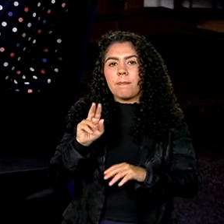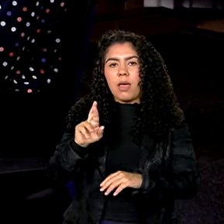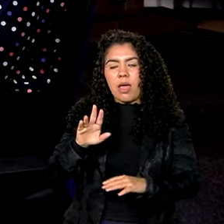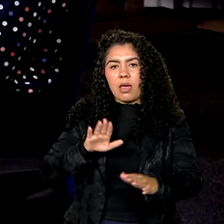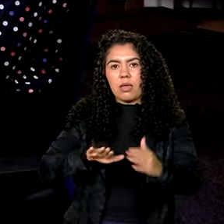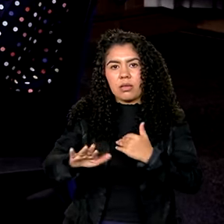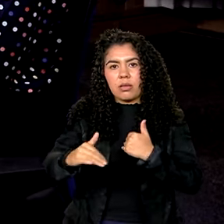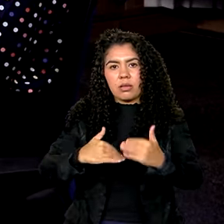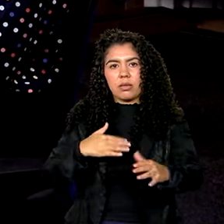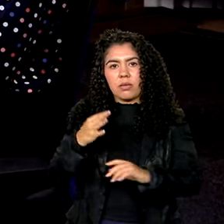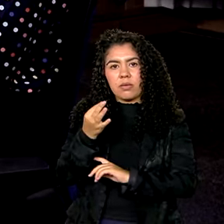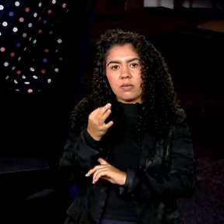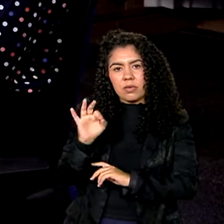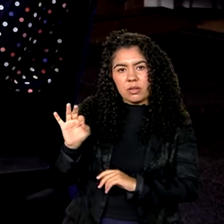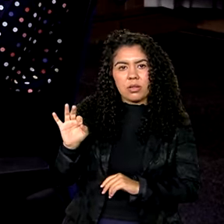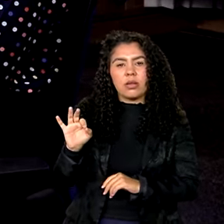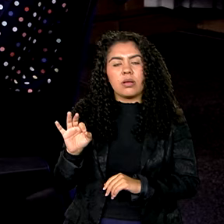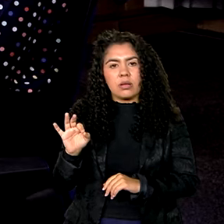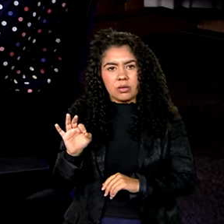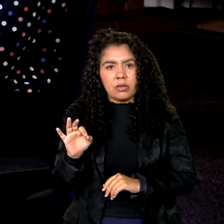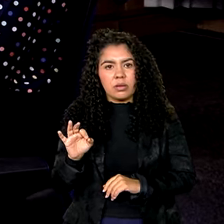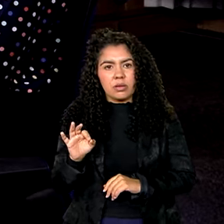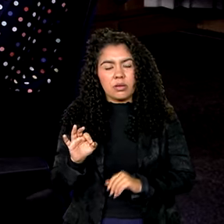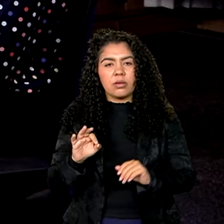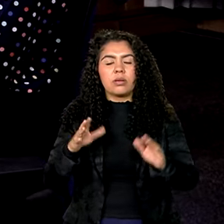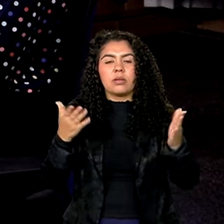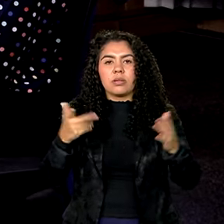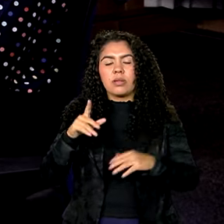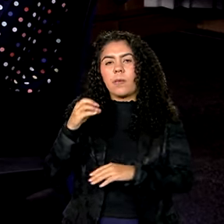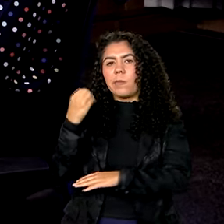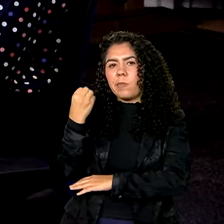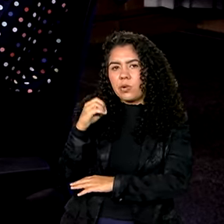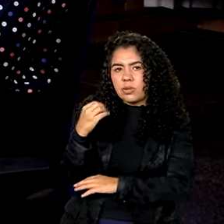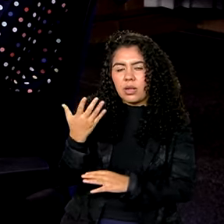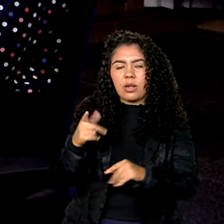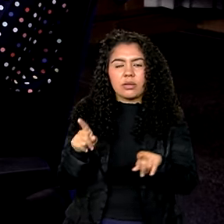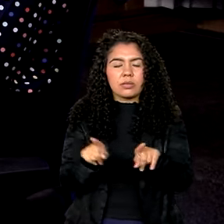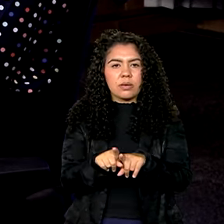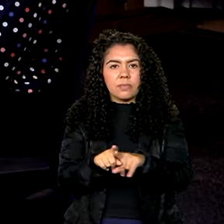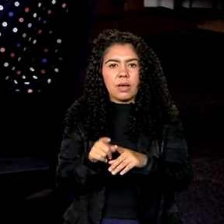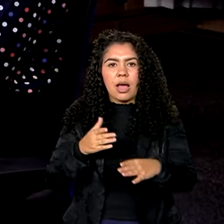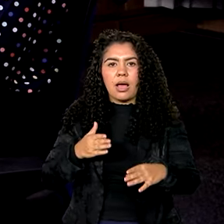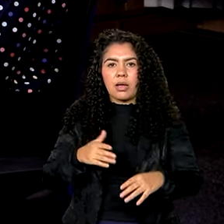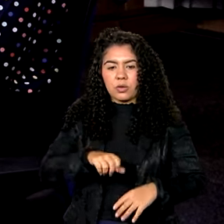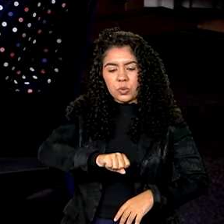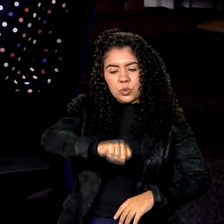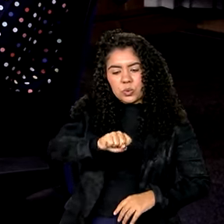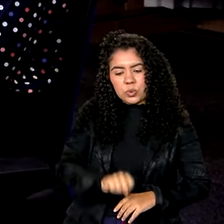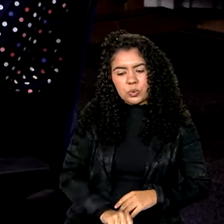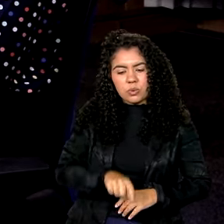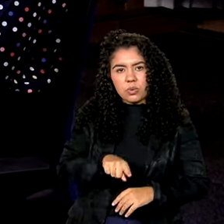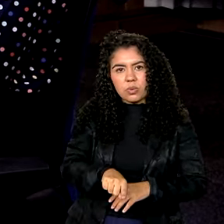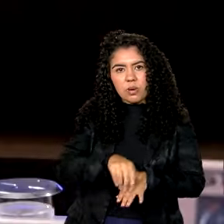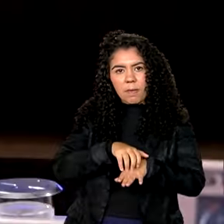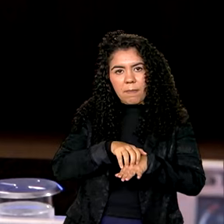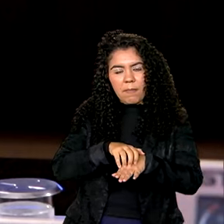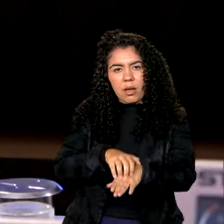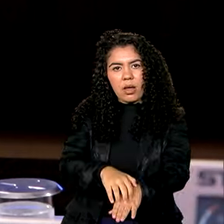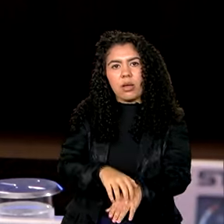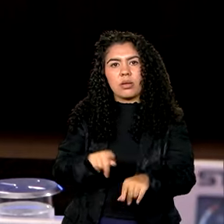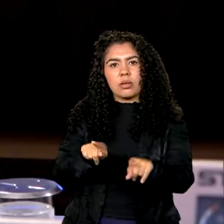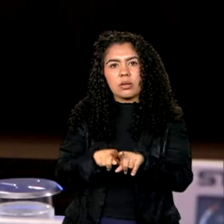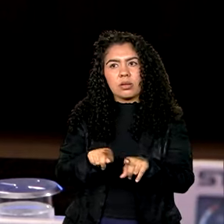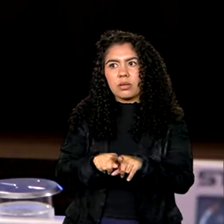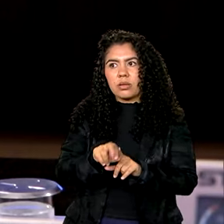122, ou seja, toda a região metropolitana de Porto Alegre, o acesso ao sul do estado, lá para o porto de Rio